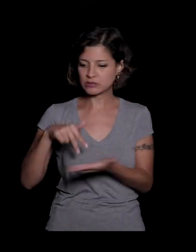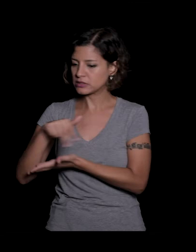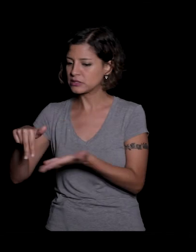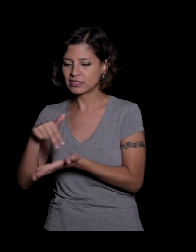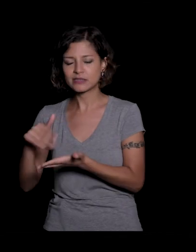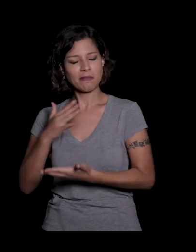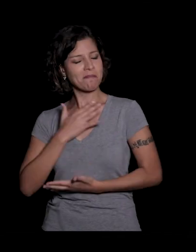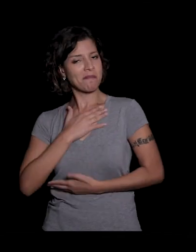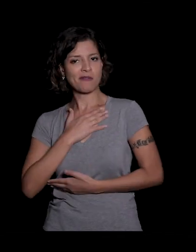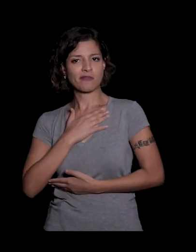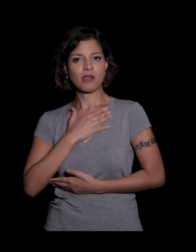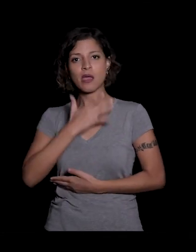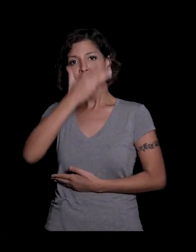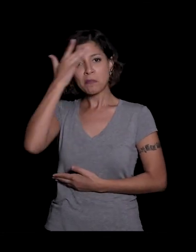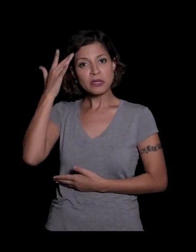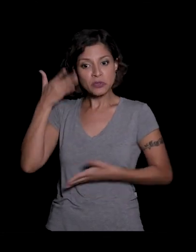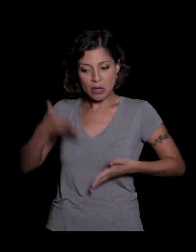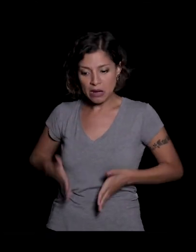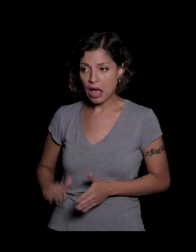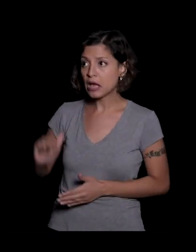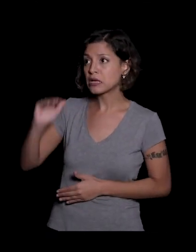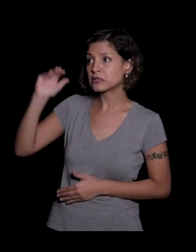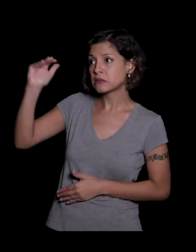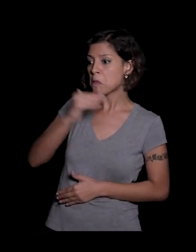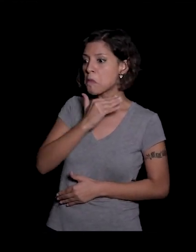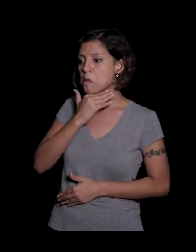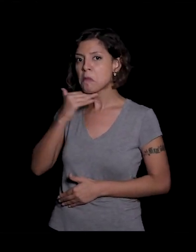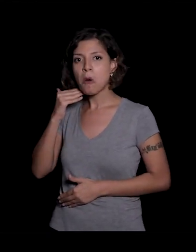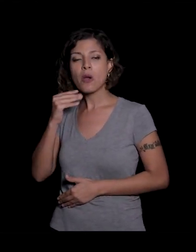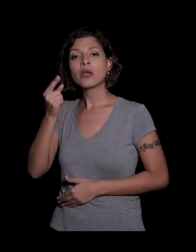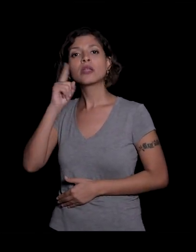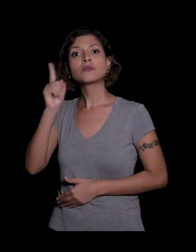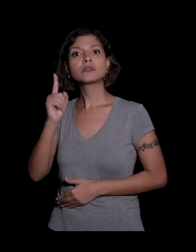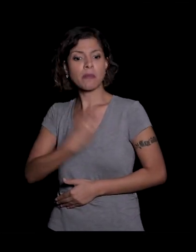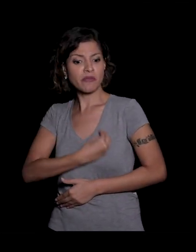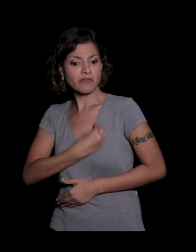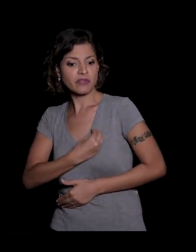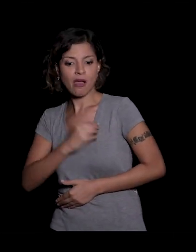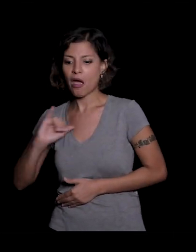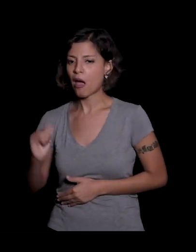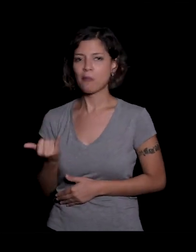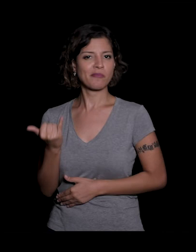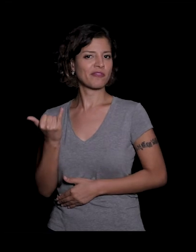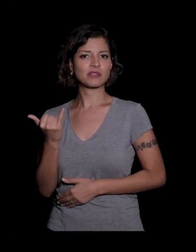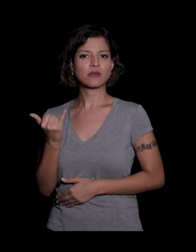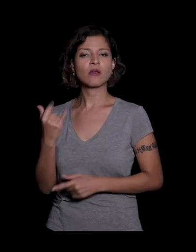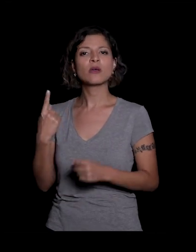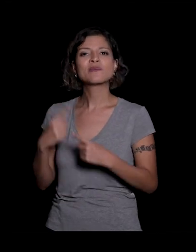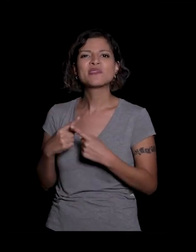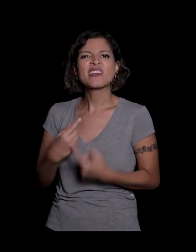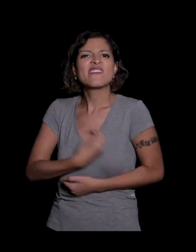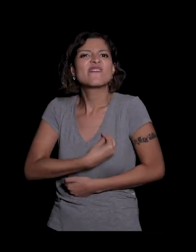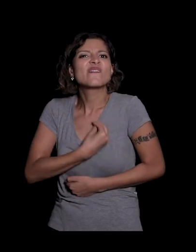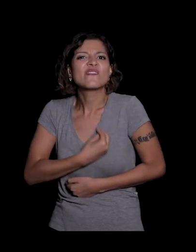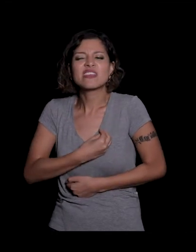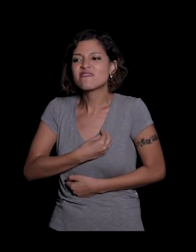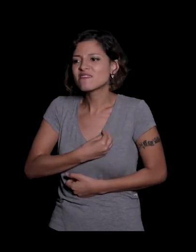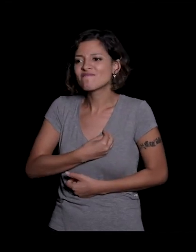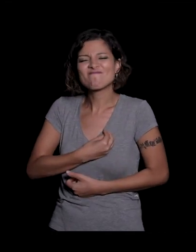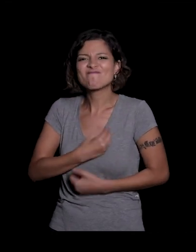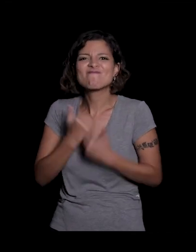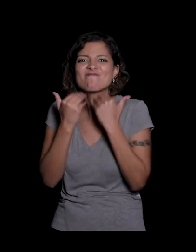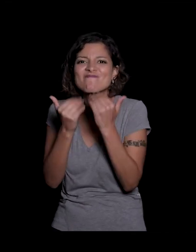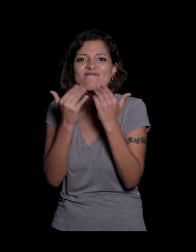que nasce morre e não sabe que viveu porque não existe não tá presente na vida tá